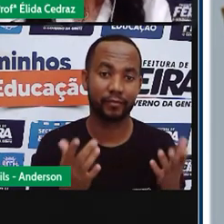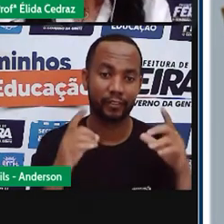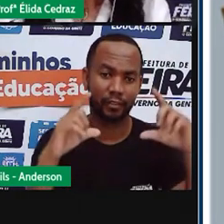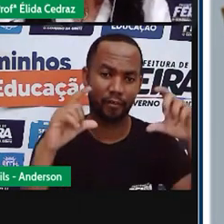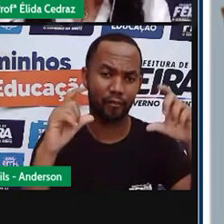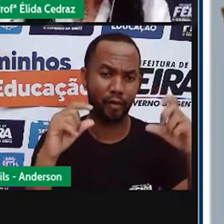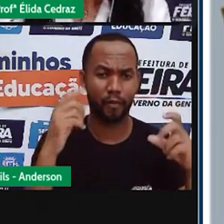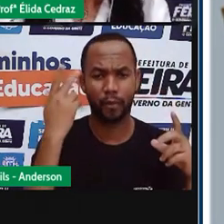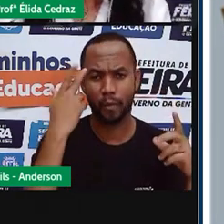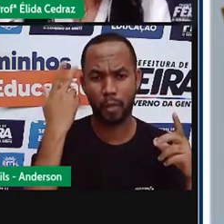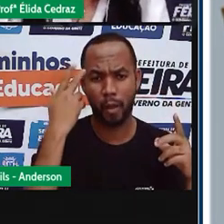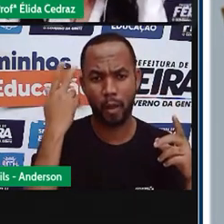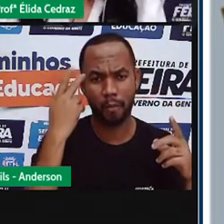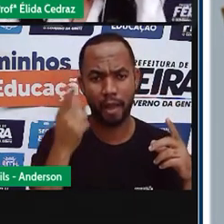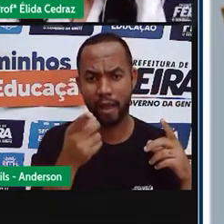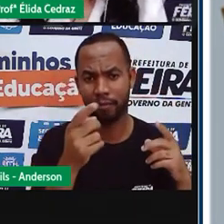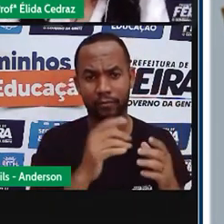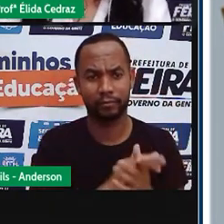era muito comum.